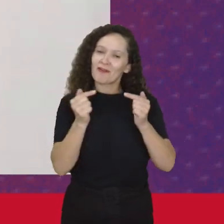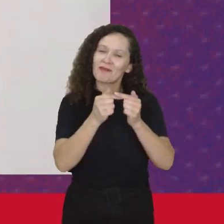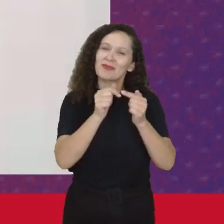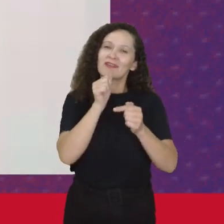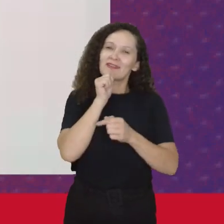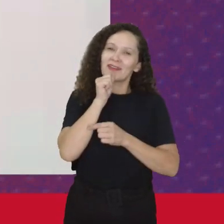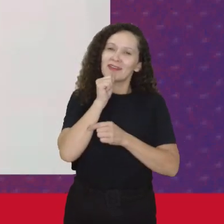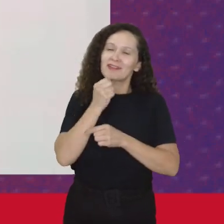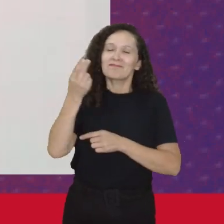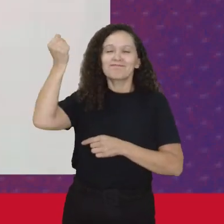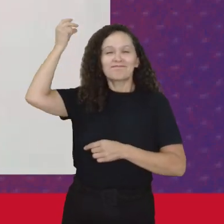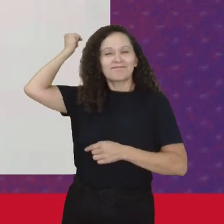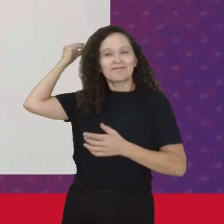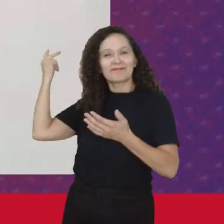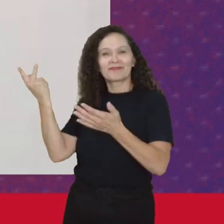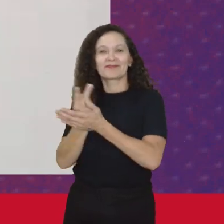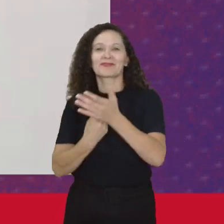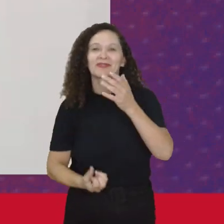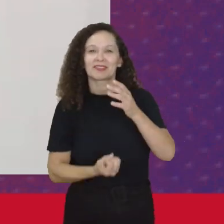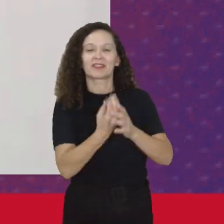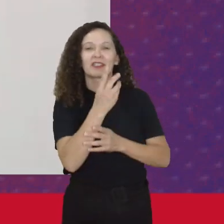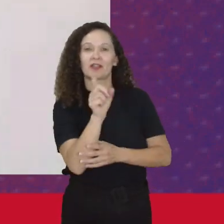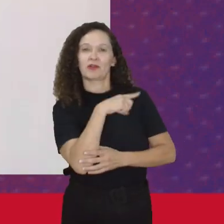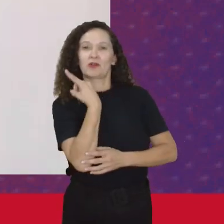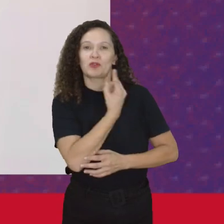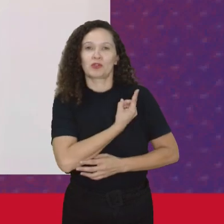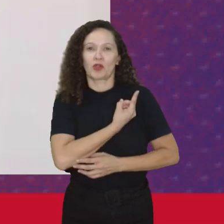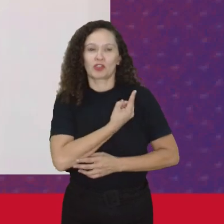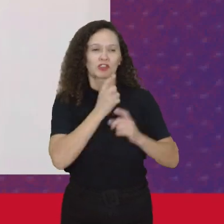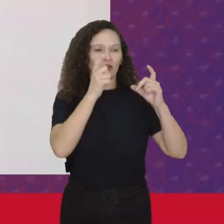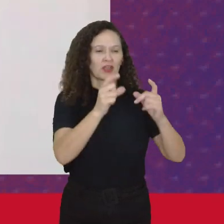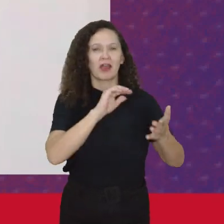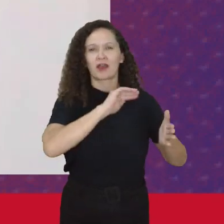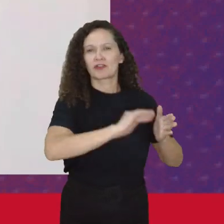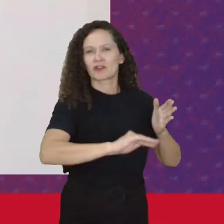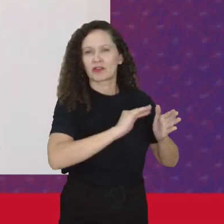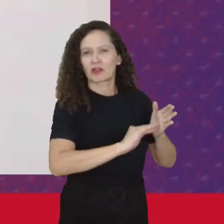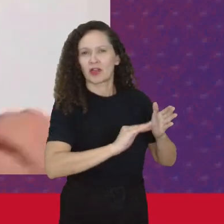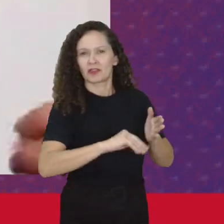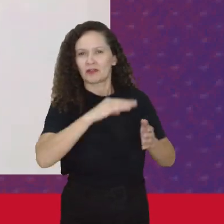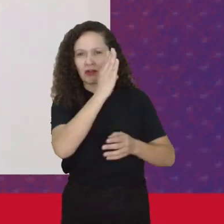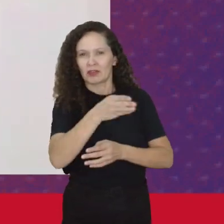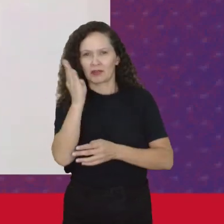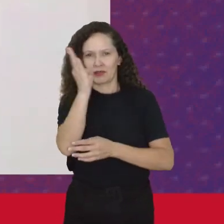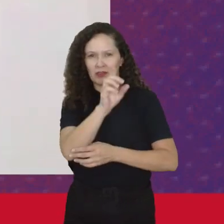obstruído No passado Desse nosso Não lugar Do que foi